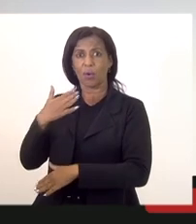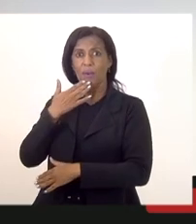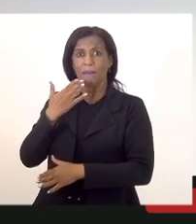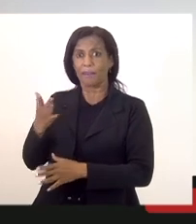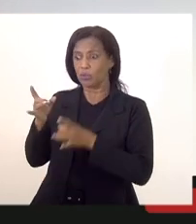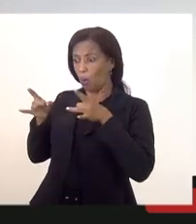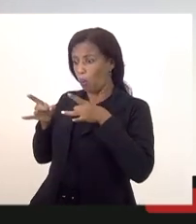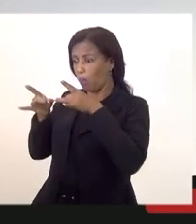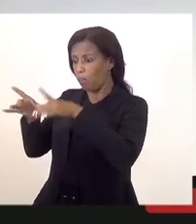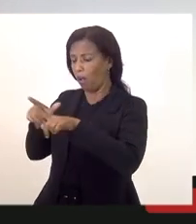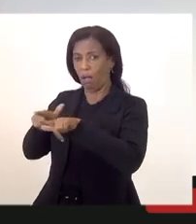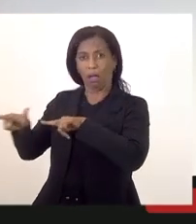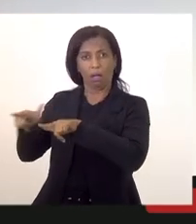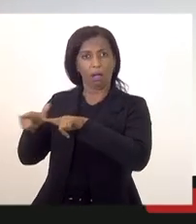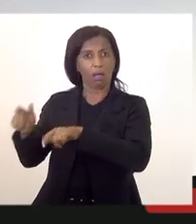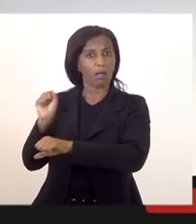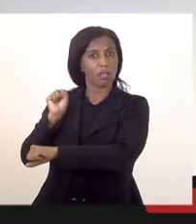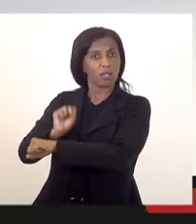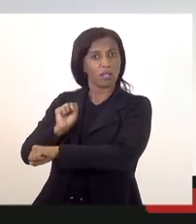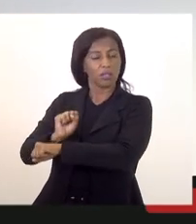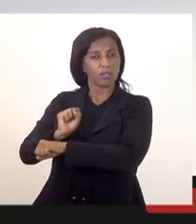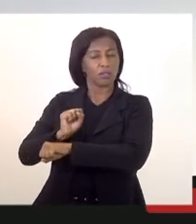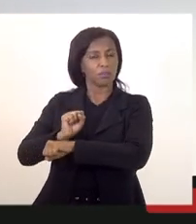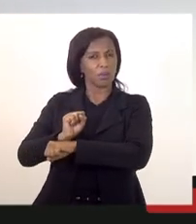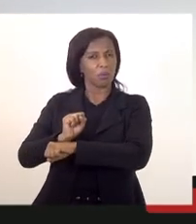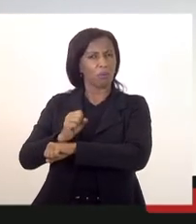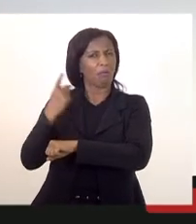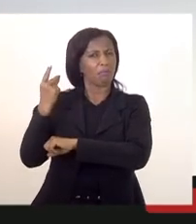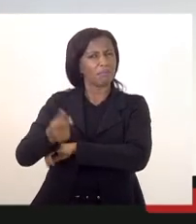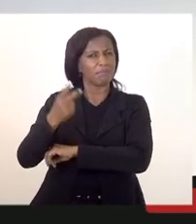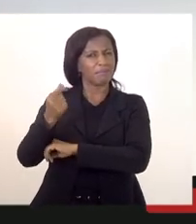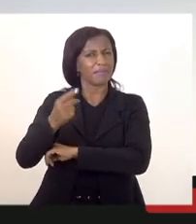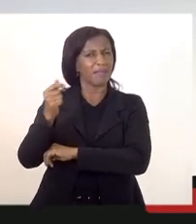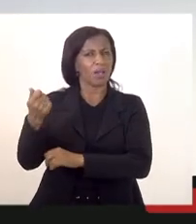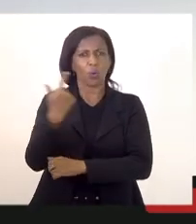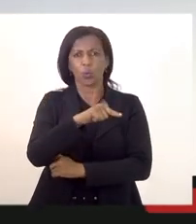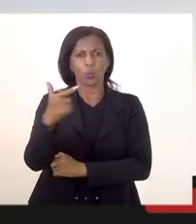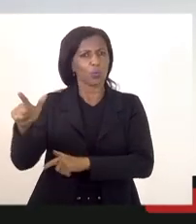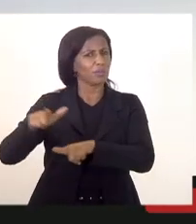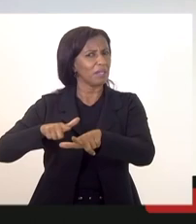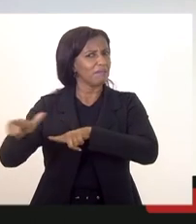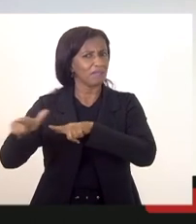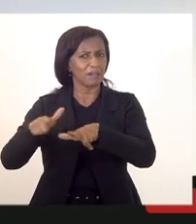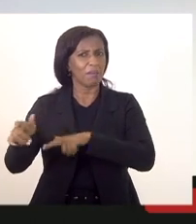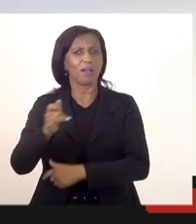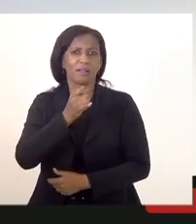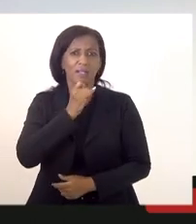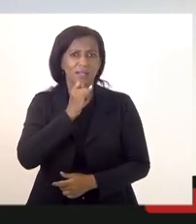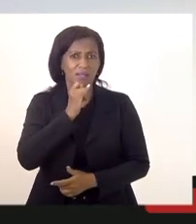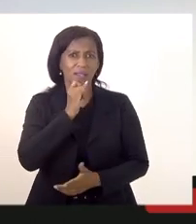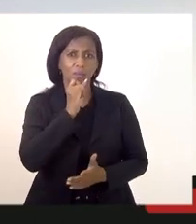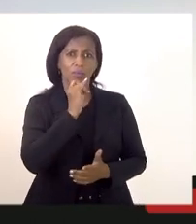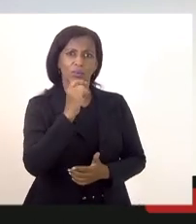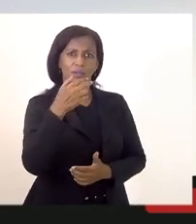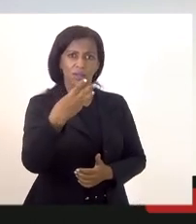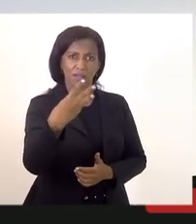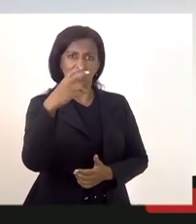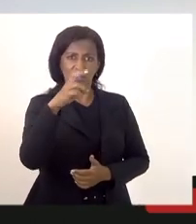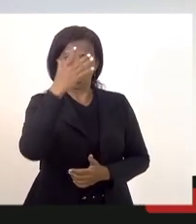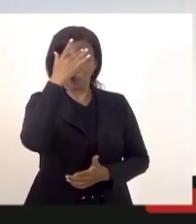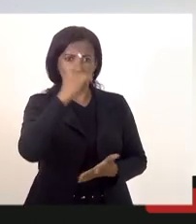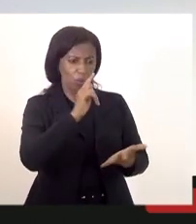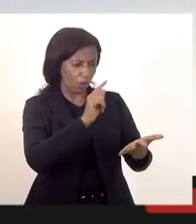empregos e ficaram tempos e tempos desempregados a gente tem vários exemplos desses 35 que muitos